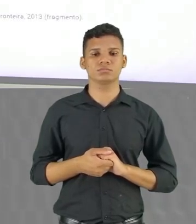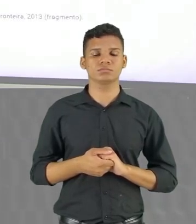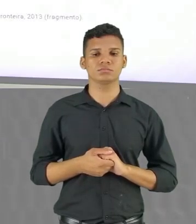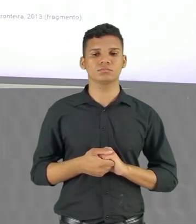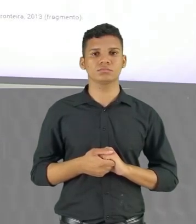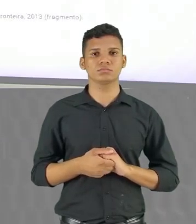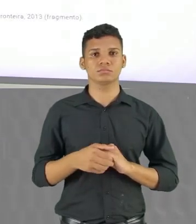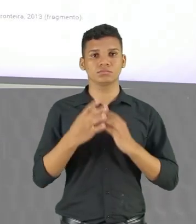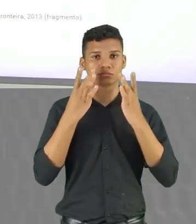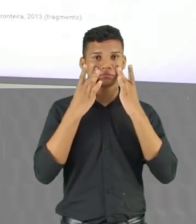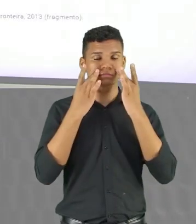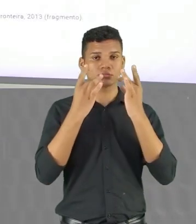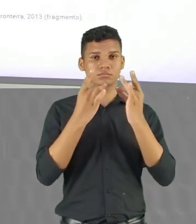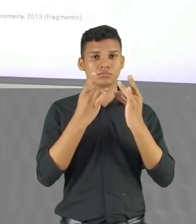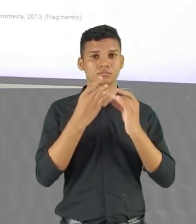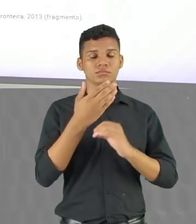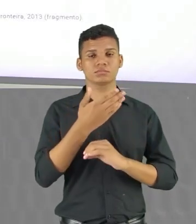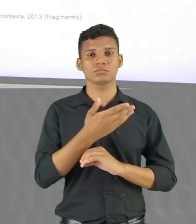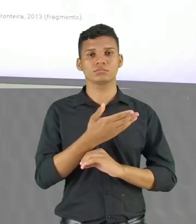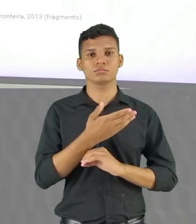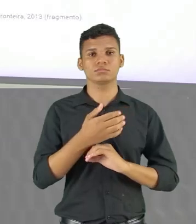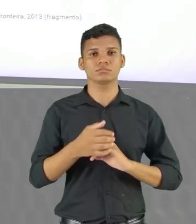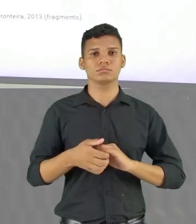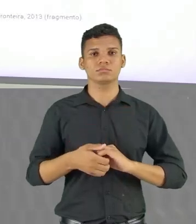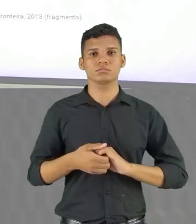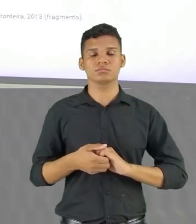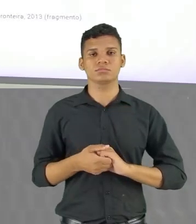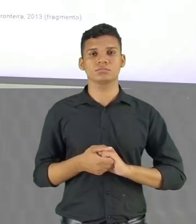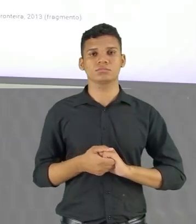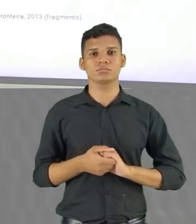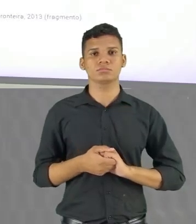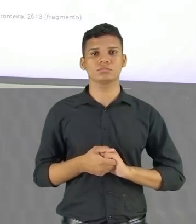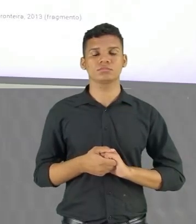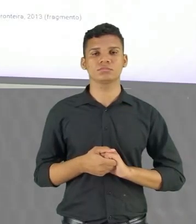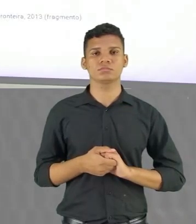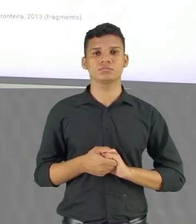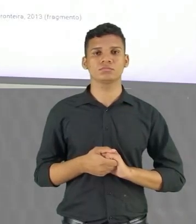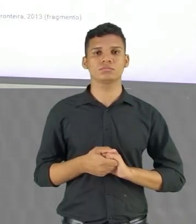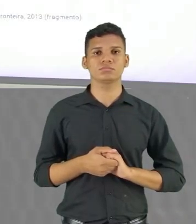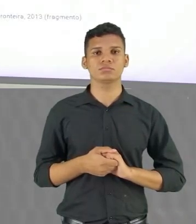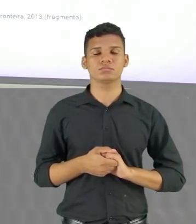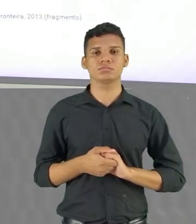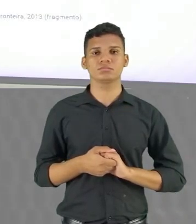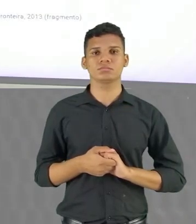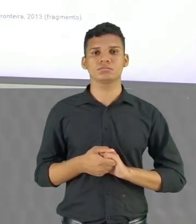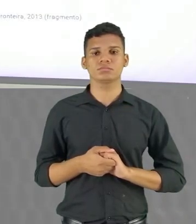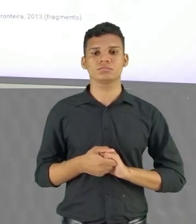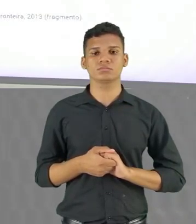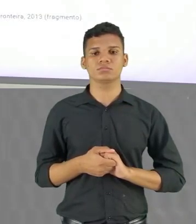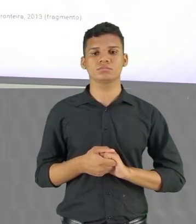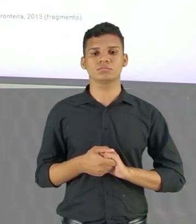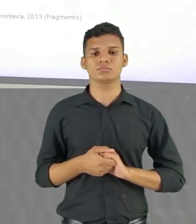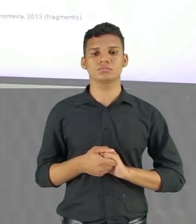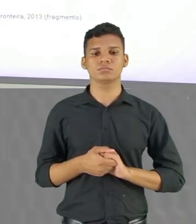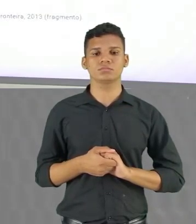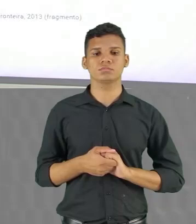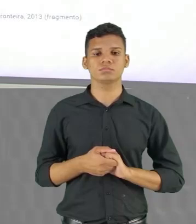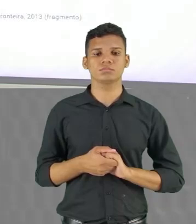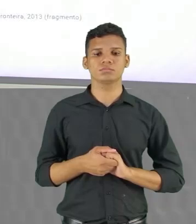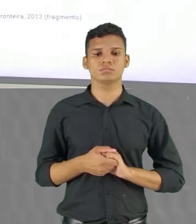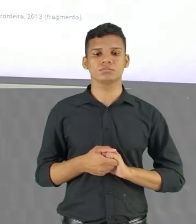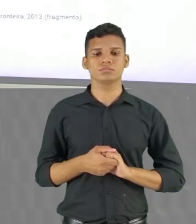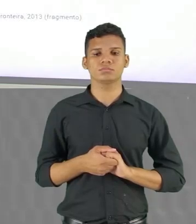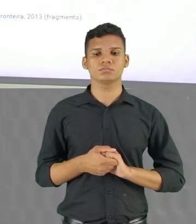Boi que fala Cataclisma O terceiro A rica senhora O quarto És tu E